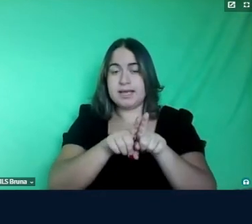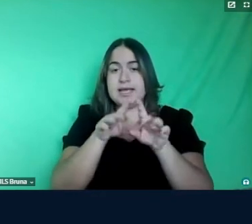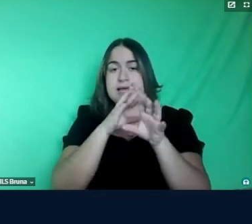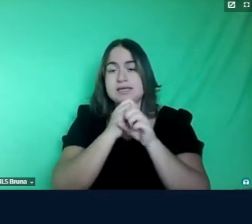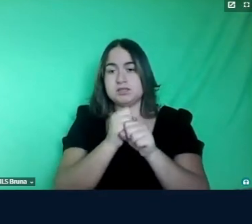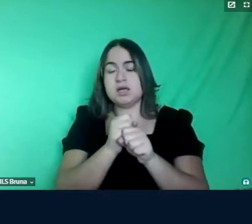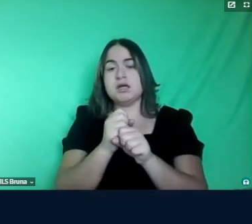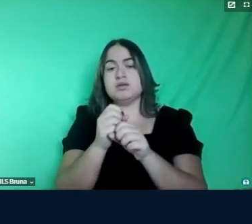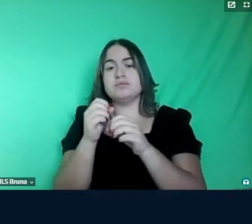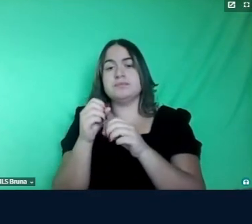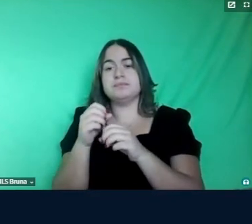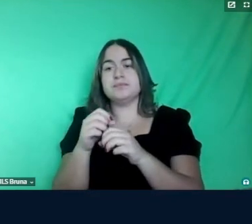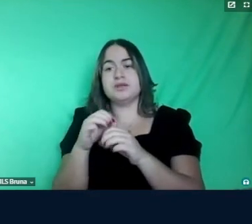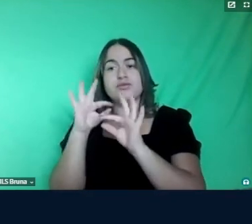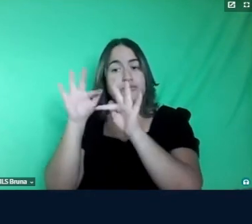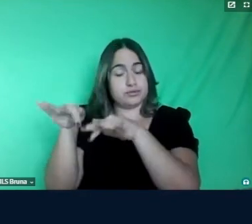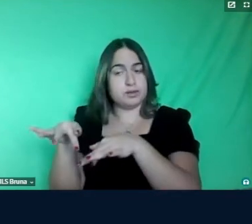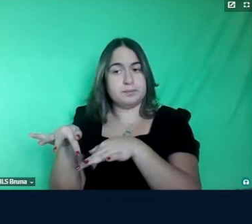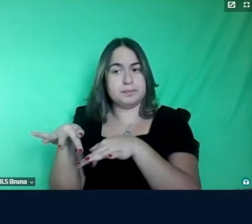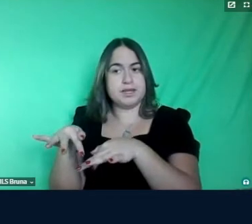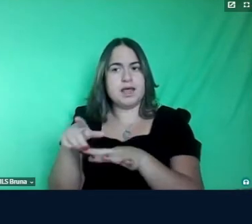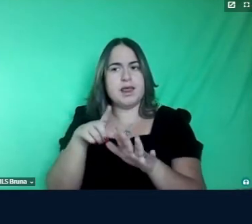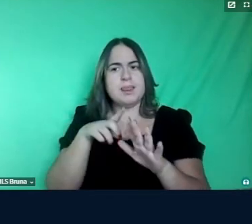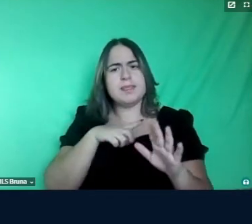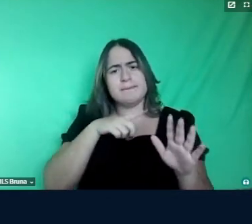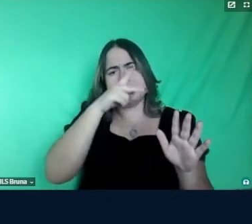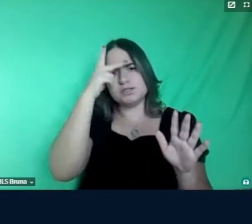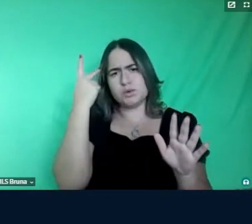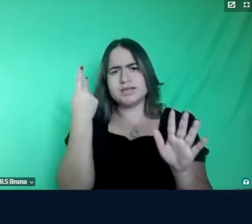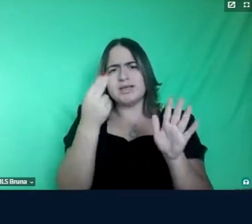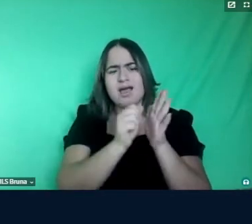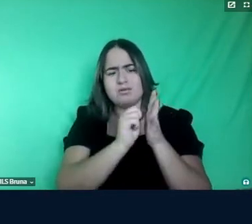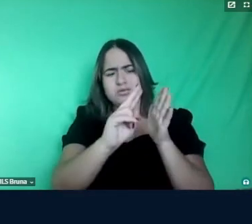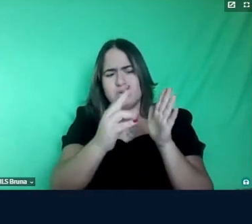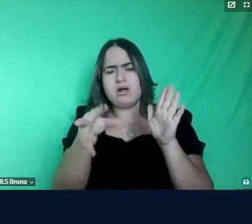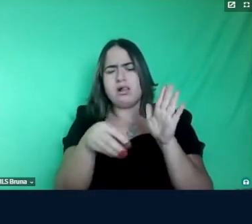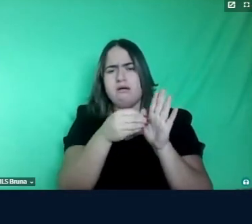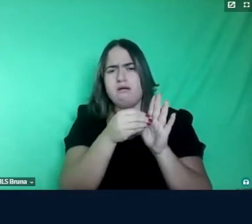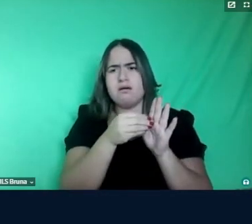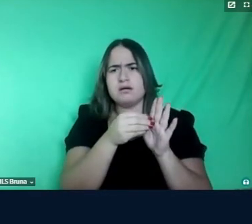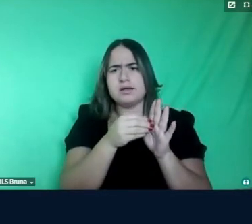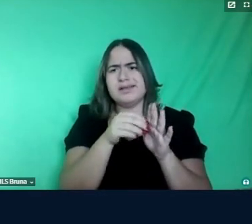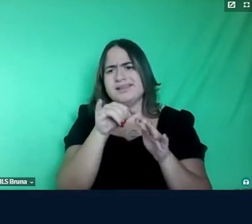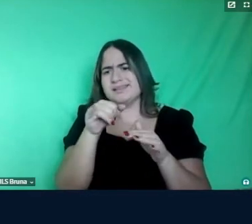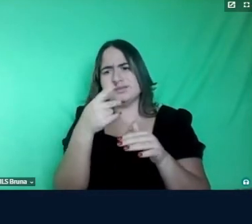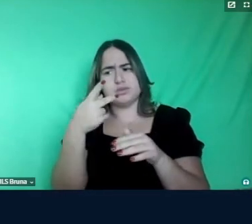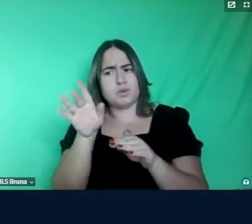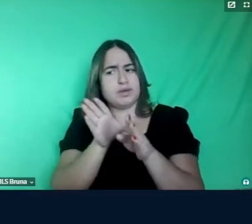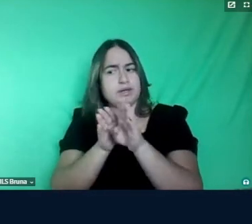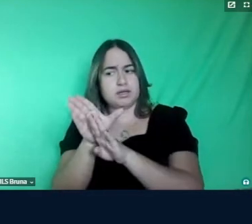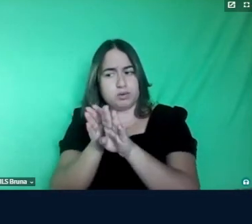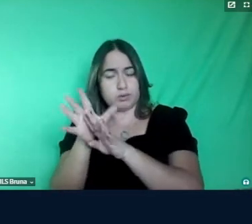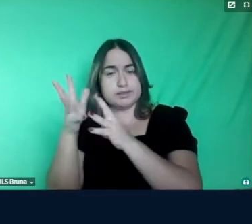só tem pessoas que colocam autores tem pessoas que não colocam isso é conversado com seu orientador sua orientadora no caso professora